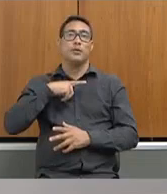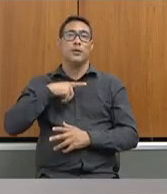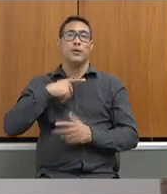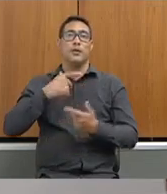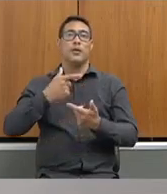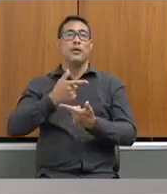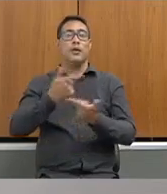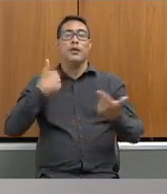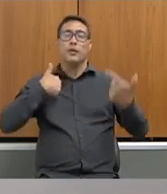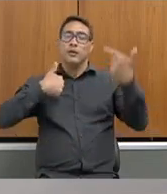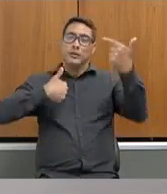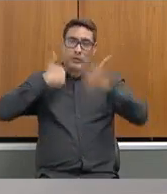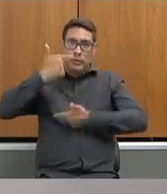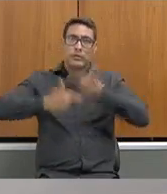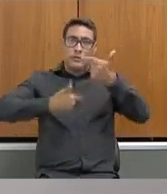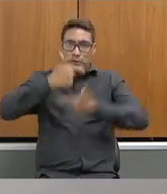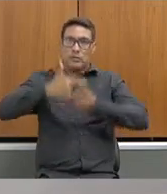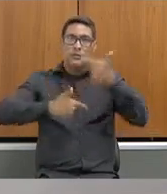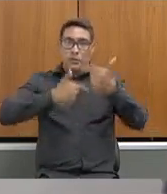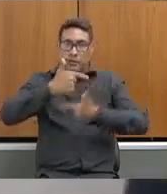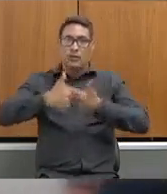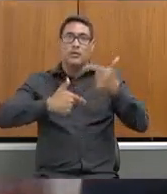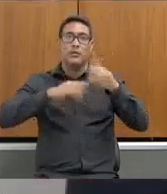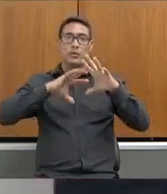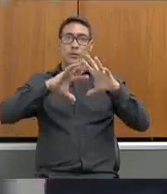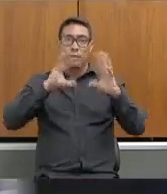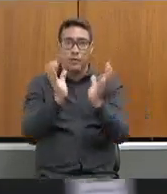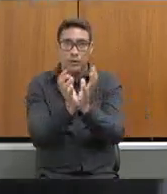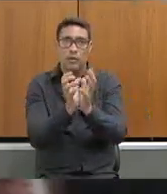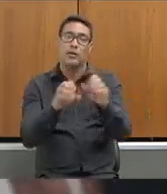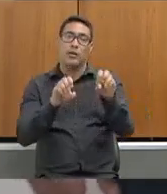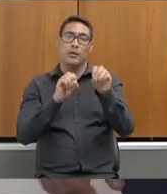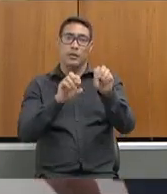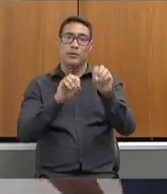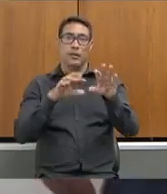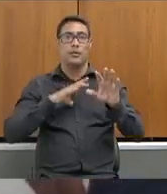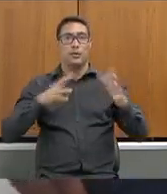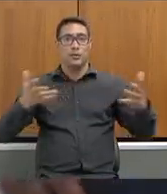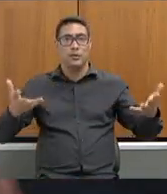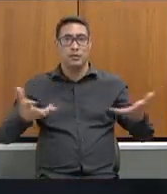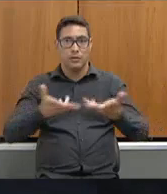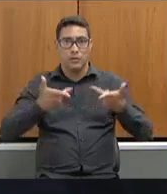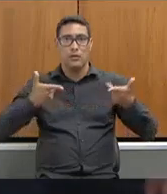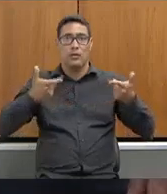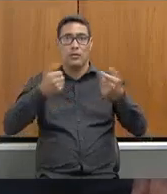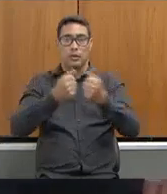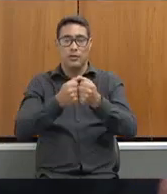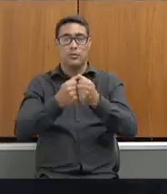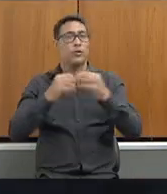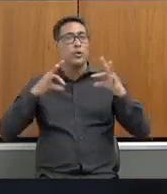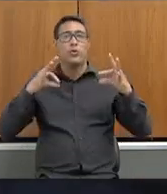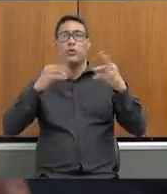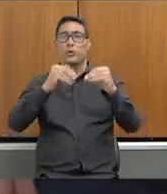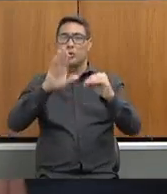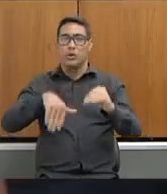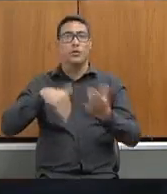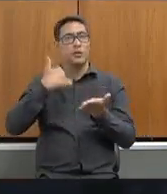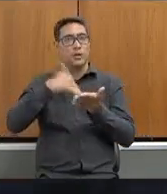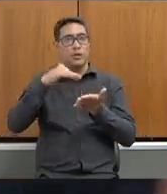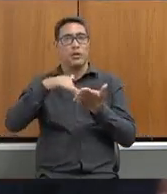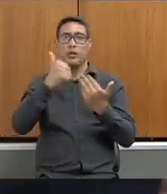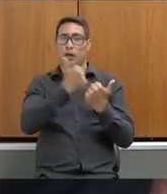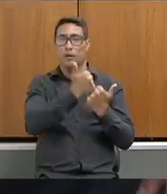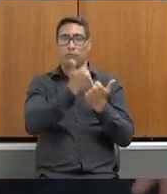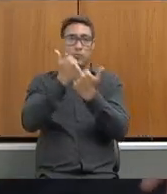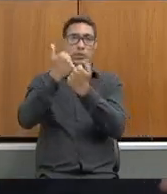trabalha em prol dessa educação de qualidade. Além de todos esses subsecretários, nós temos também a